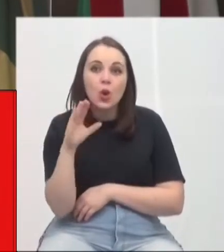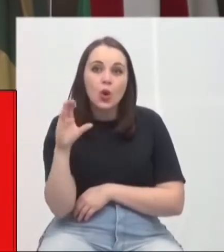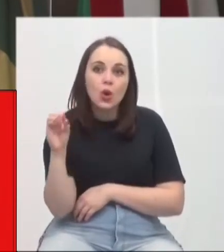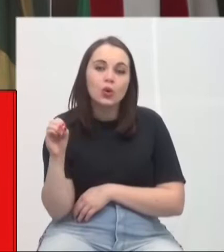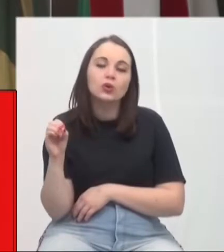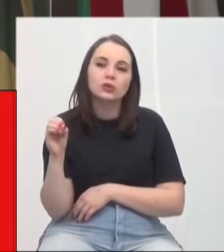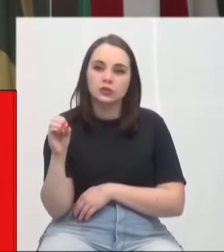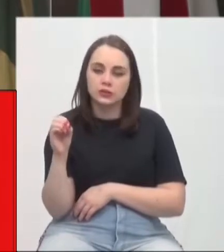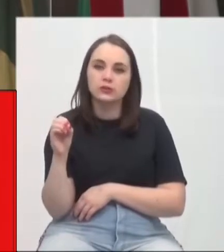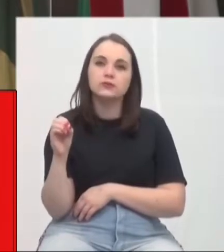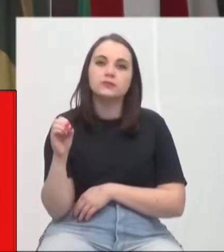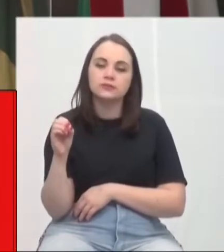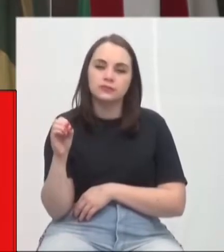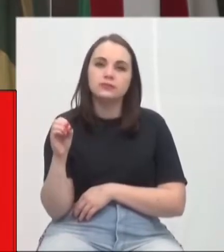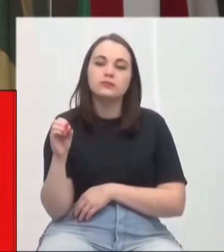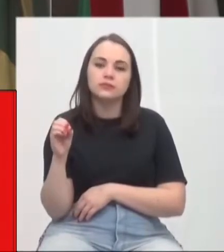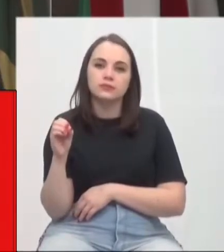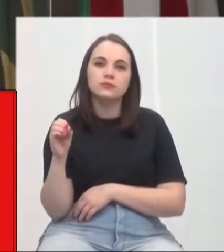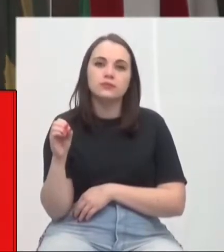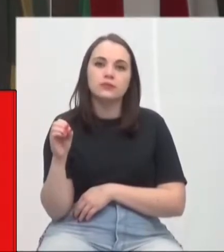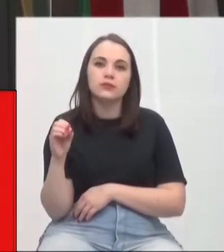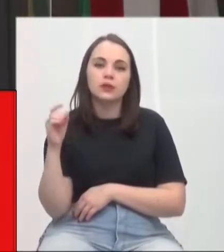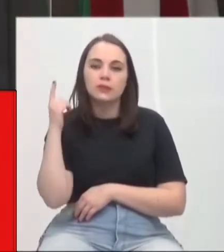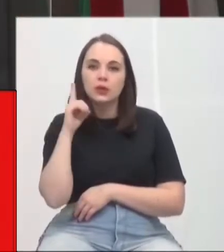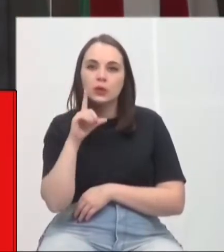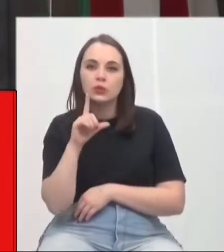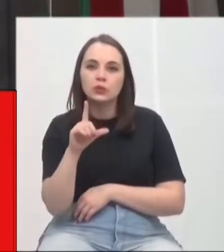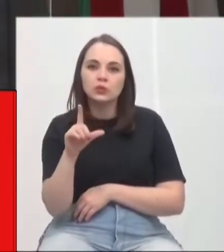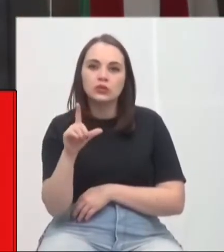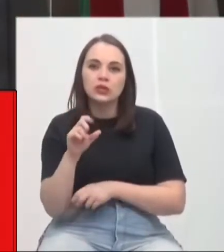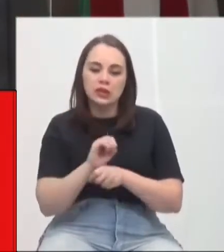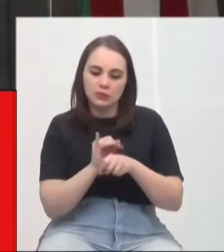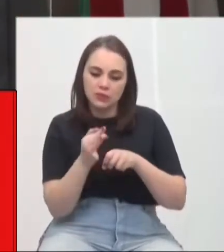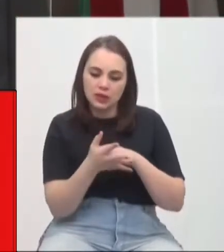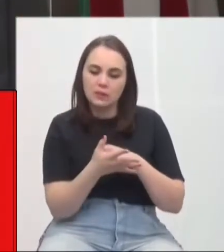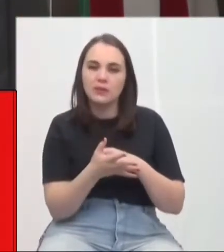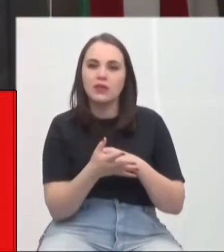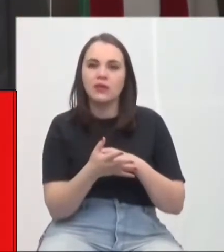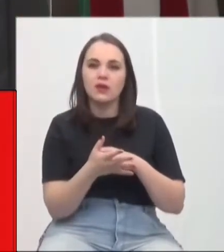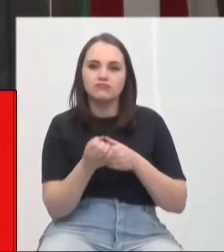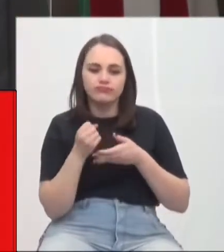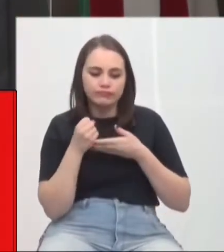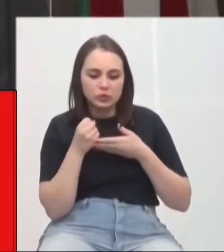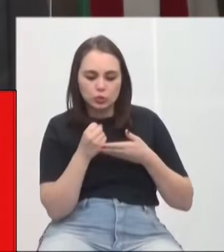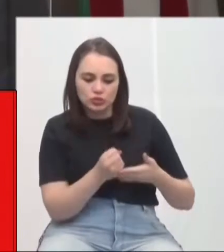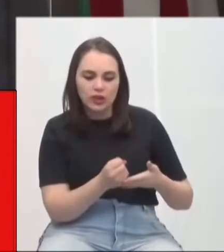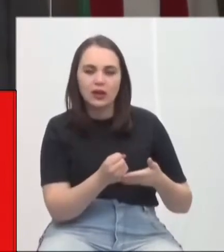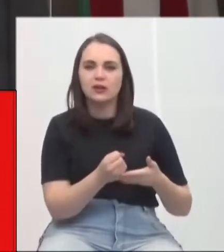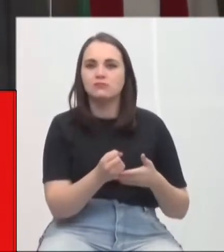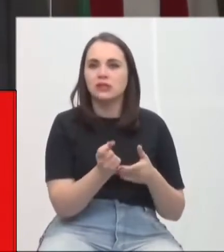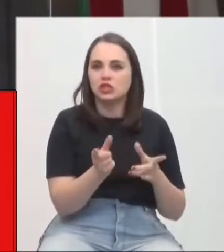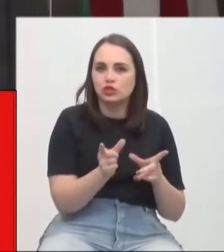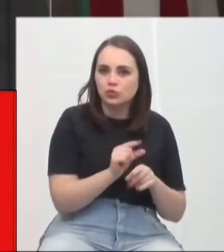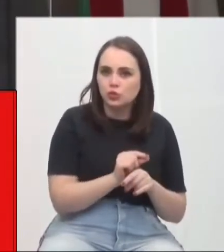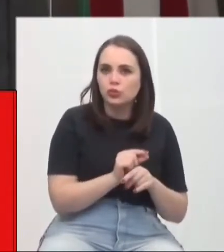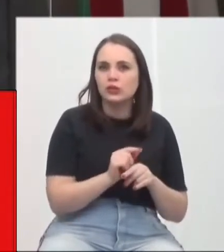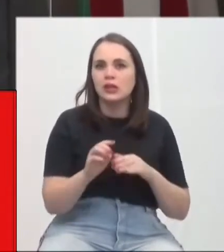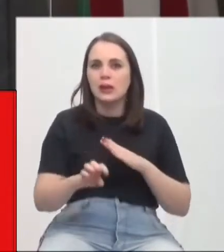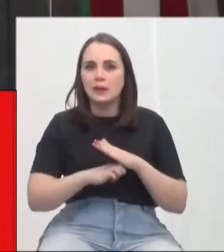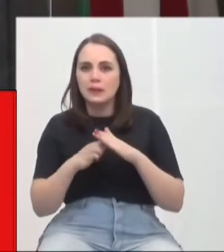para poder amenizar o sofrimento nessa pandemia, de empresas,